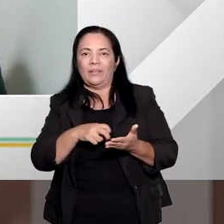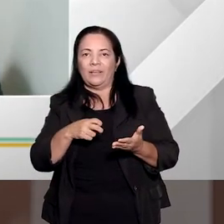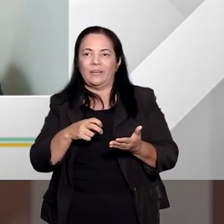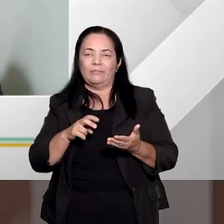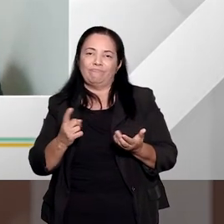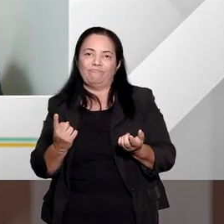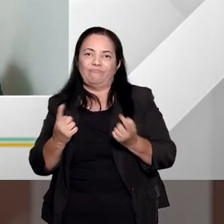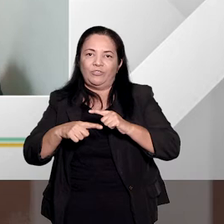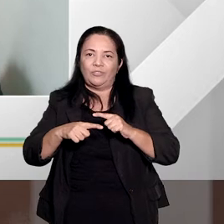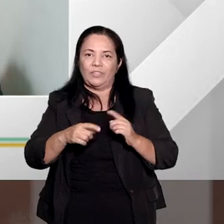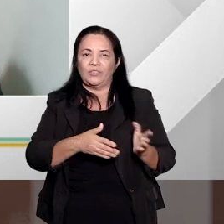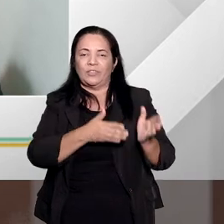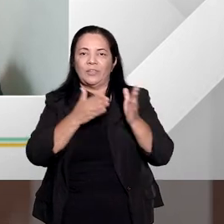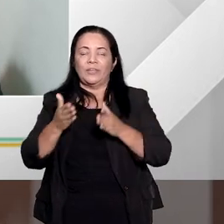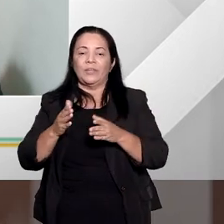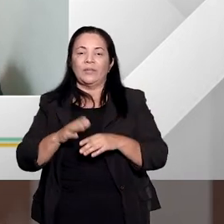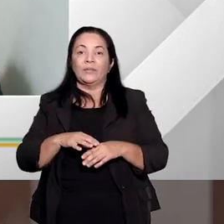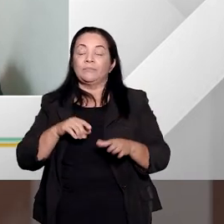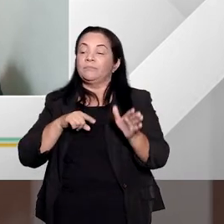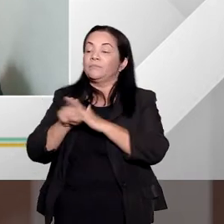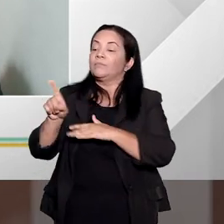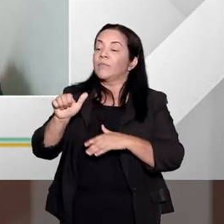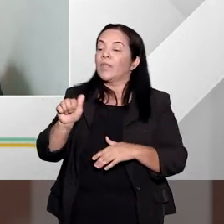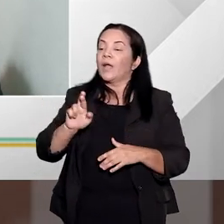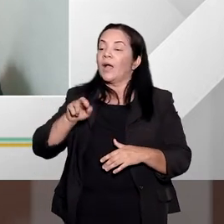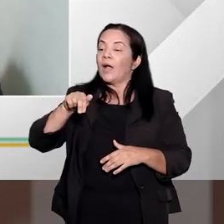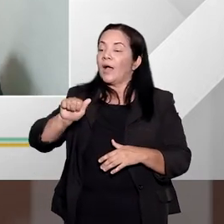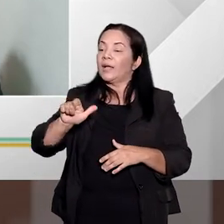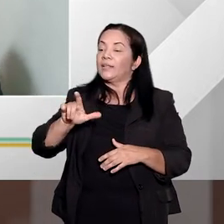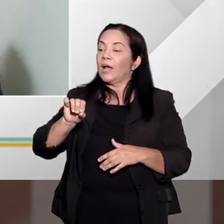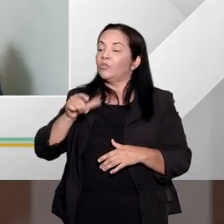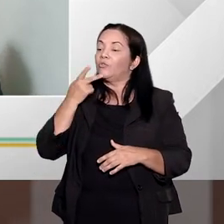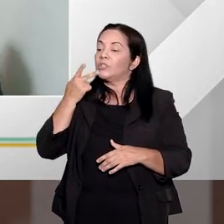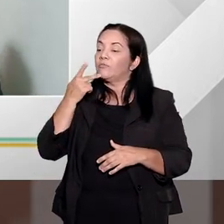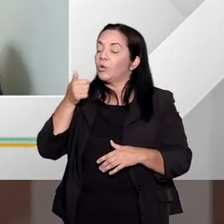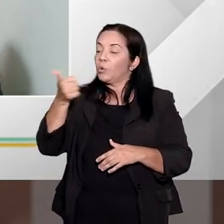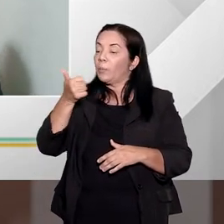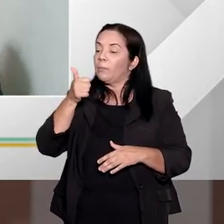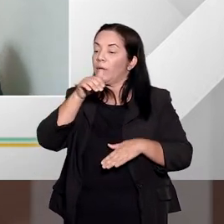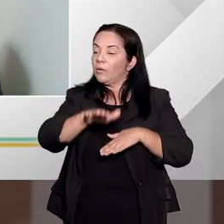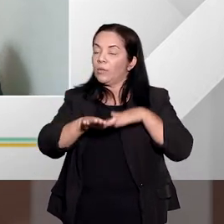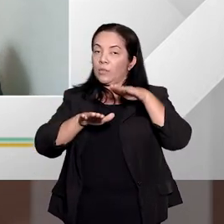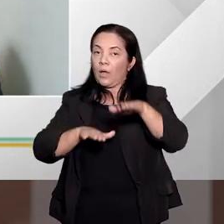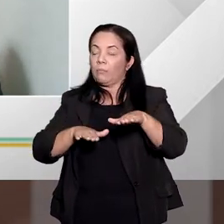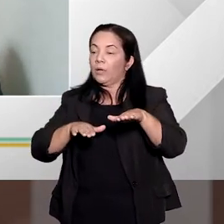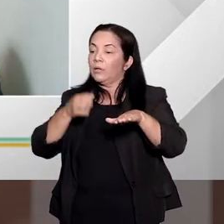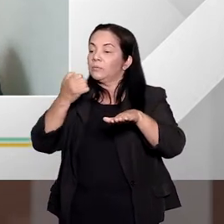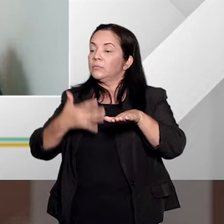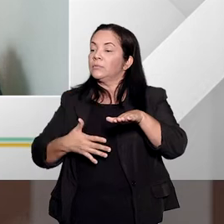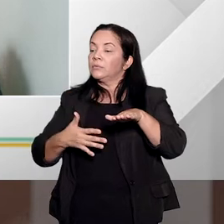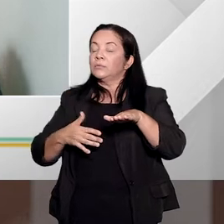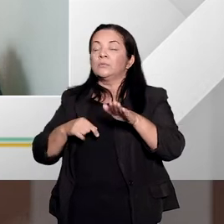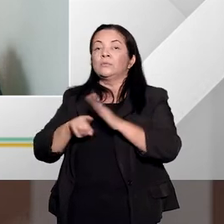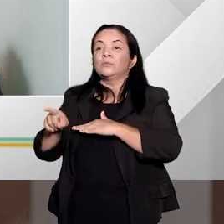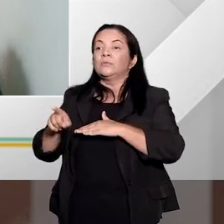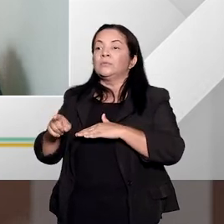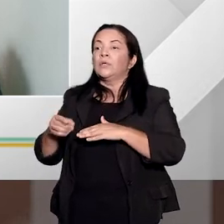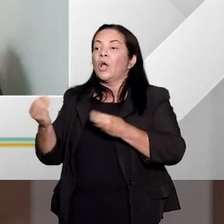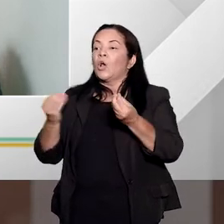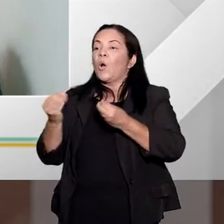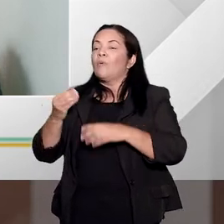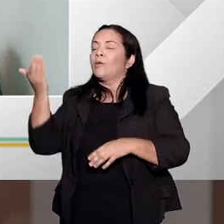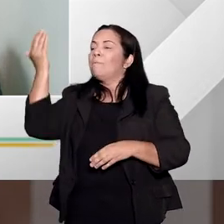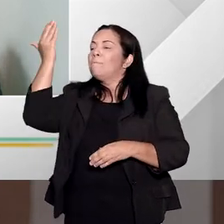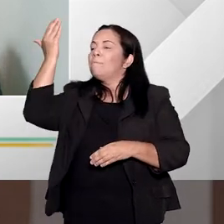Agora, professor Arnaldo, ainda na primeira fase da dosimetria a qual a gente se refere aí nesse começo de programa, como é que podem ser comprovados os